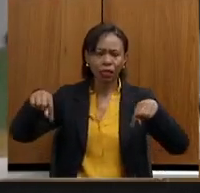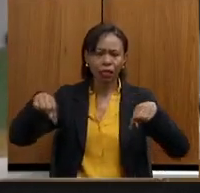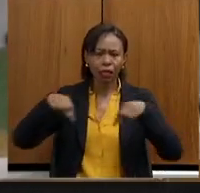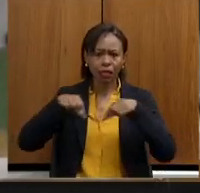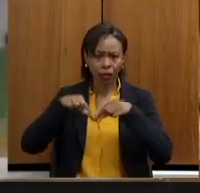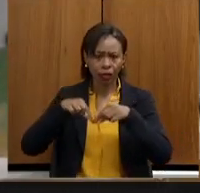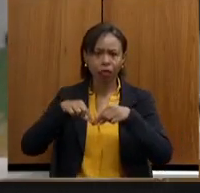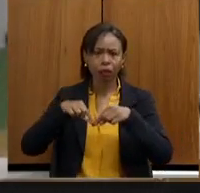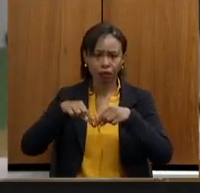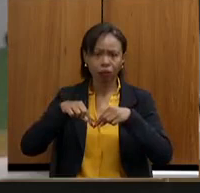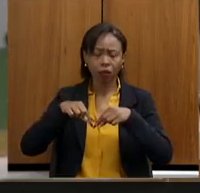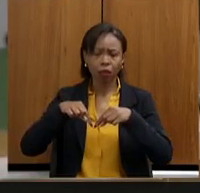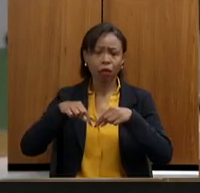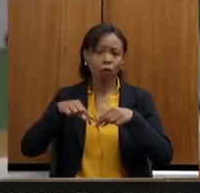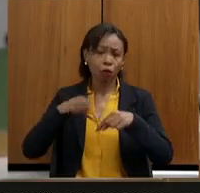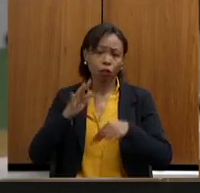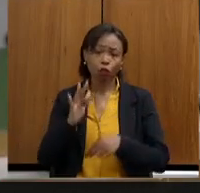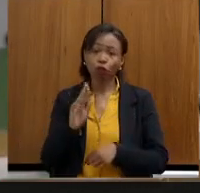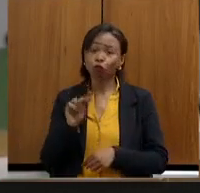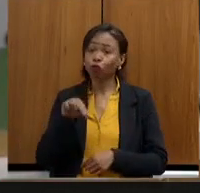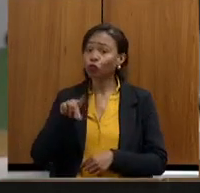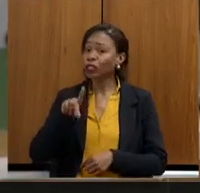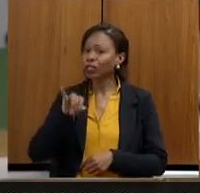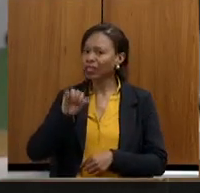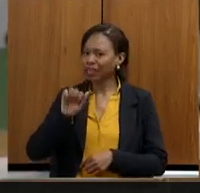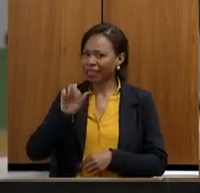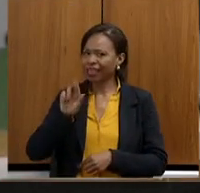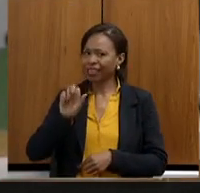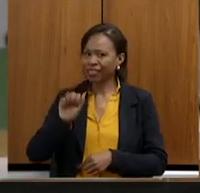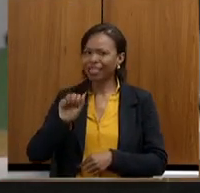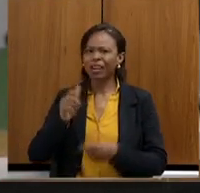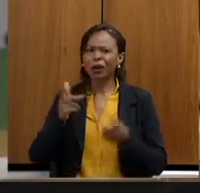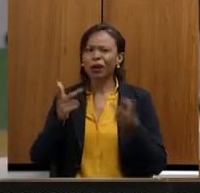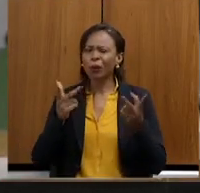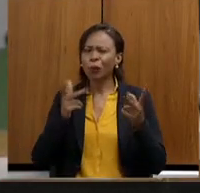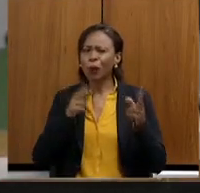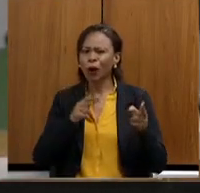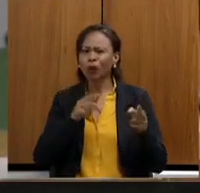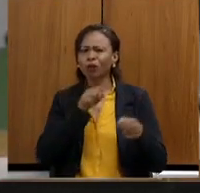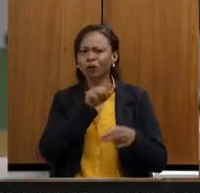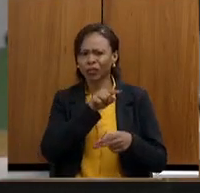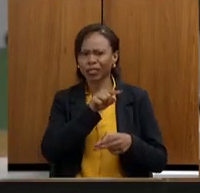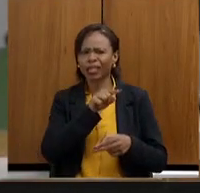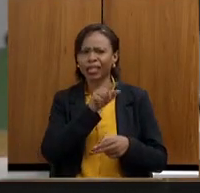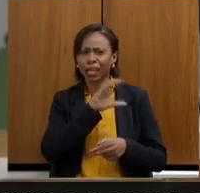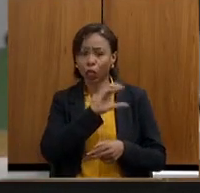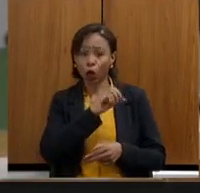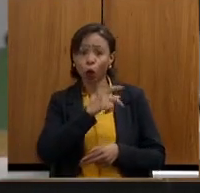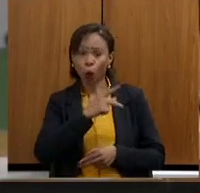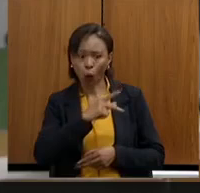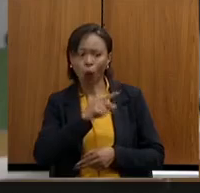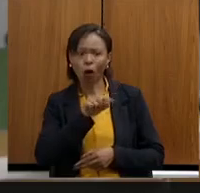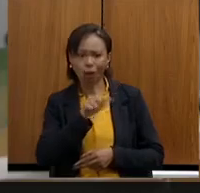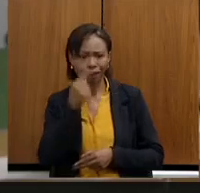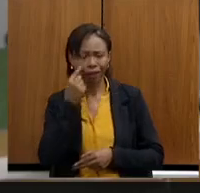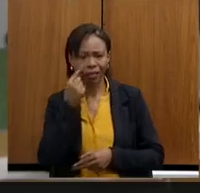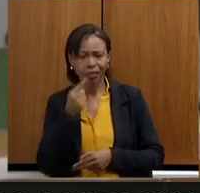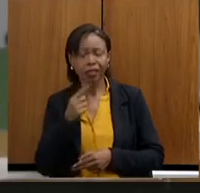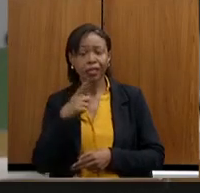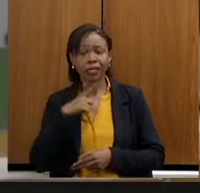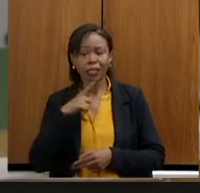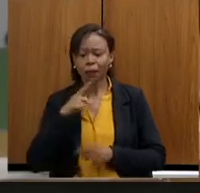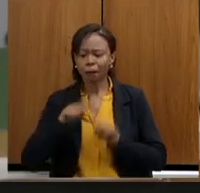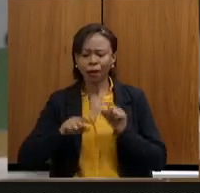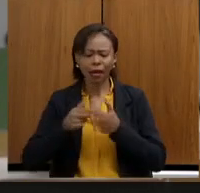igual a senhora teve lá na Copa agora, recursos para que a gente possa ter cada vez mais